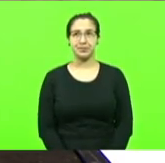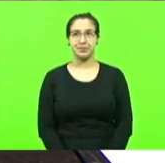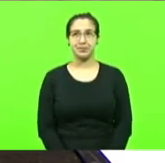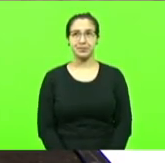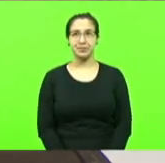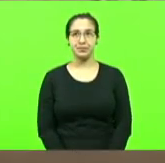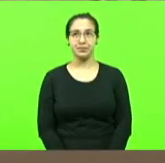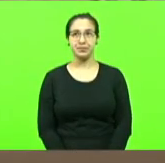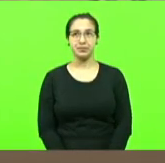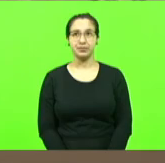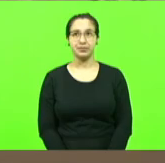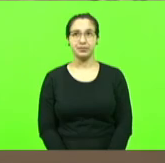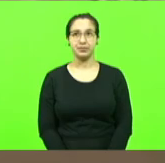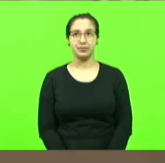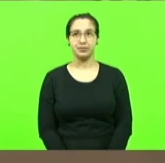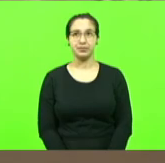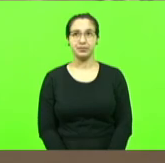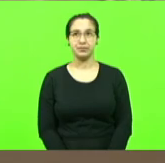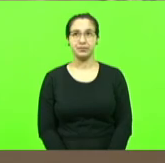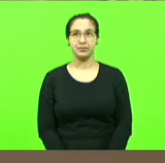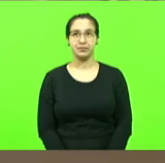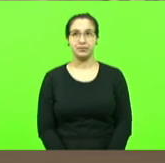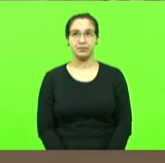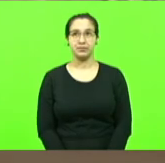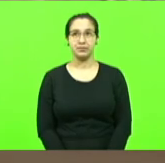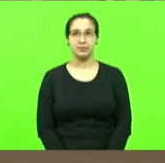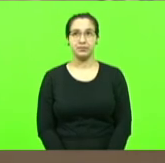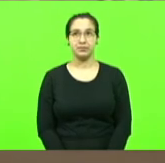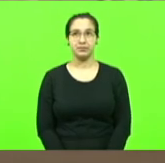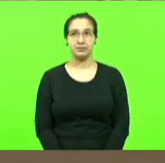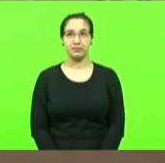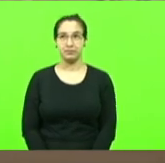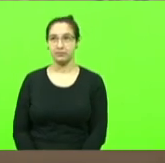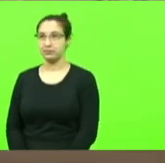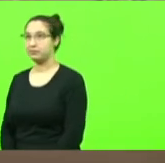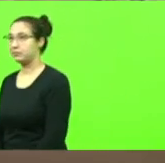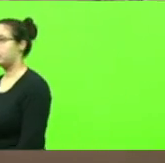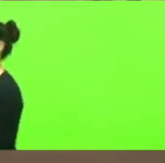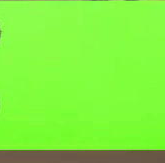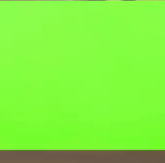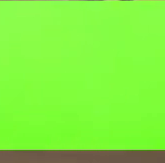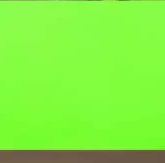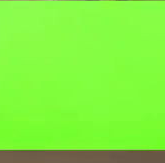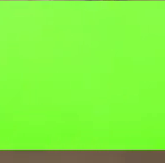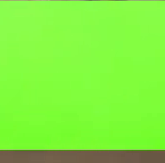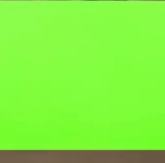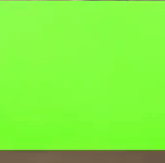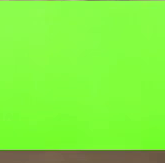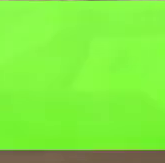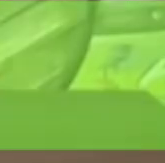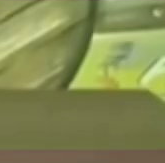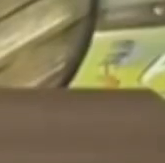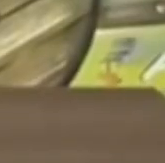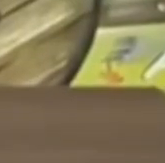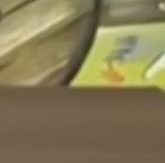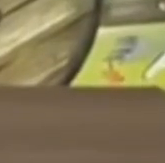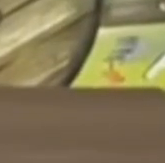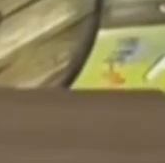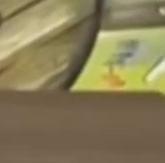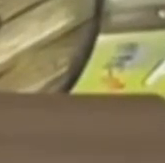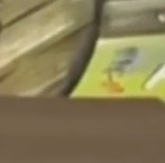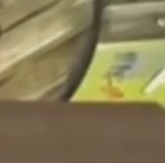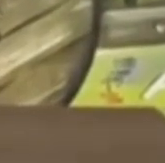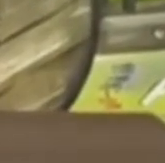então pessoal retornando agora de Florianópolis depois de muitos contatos na capital do estado e já estou determinando a